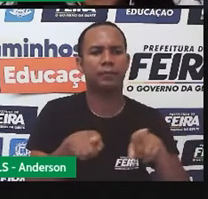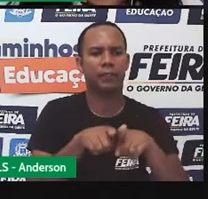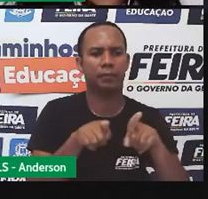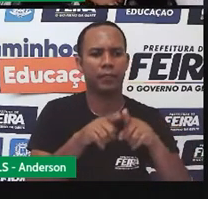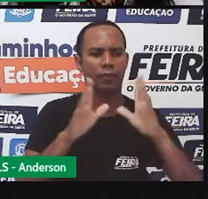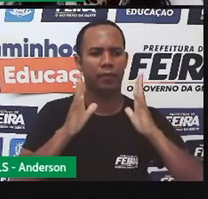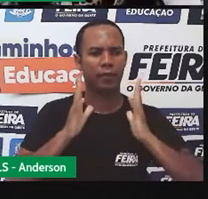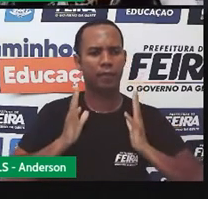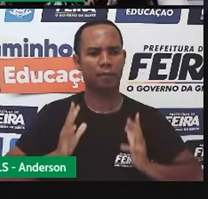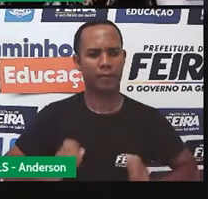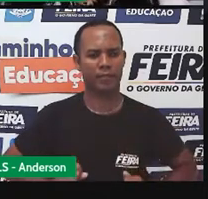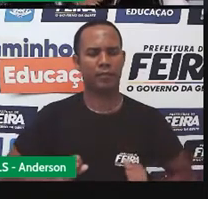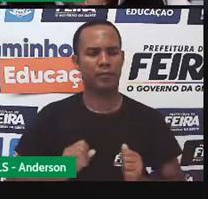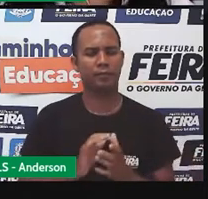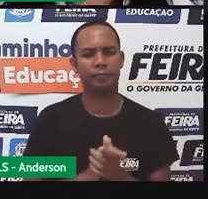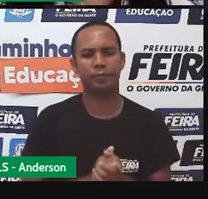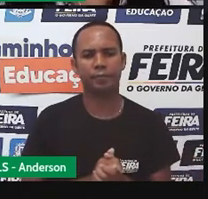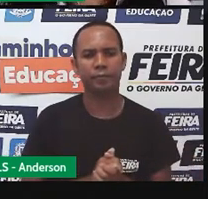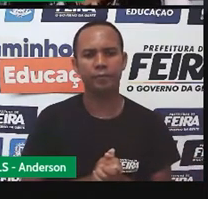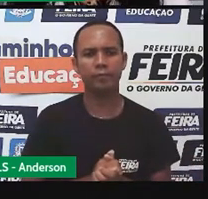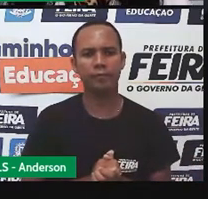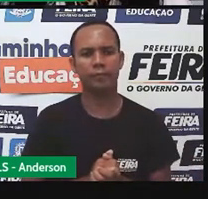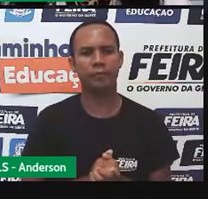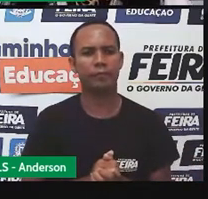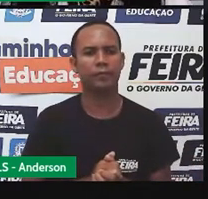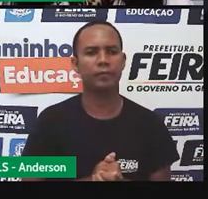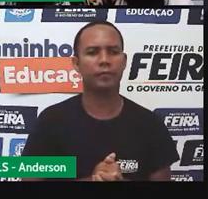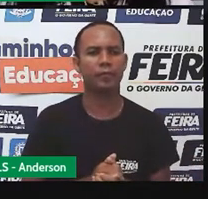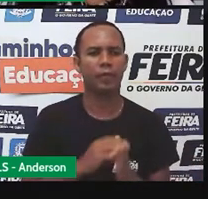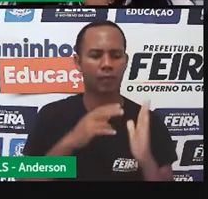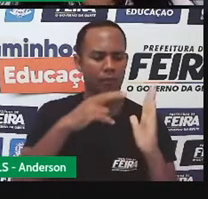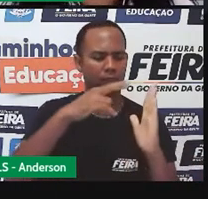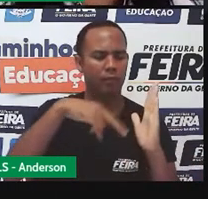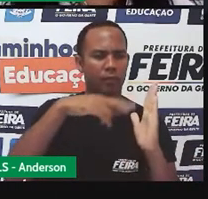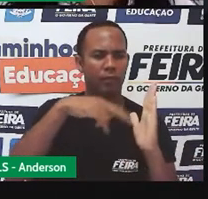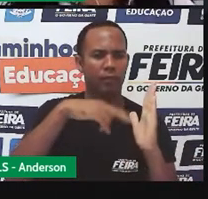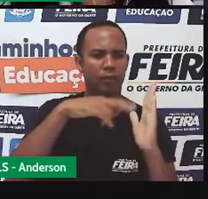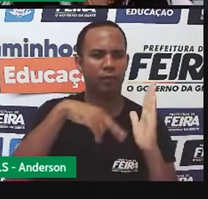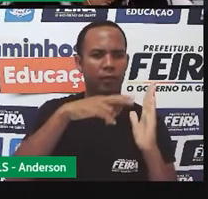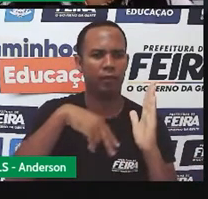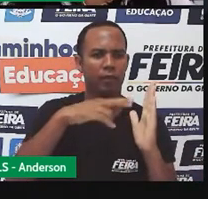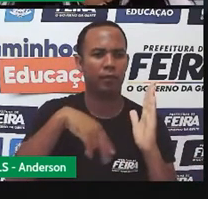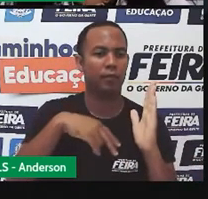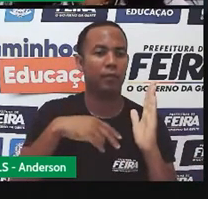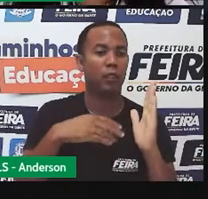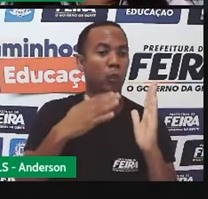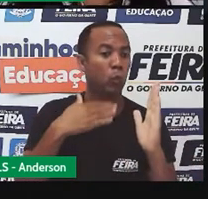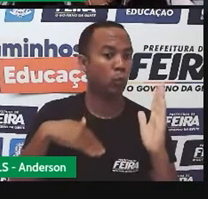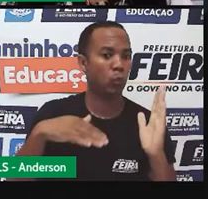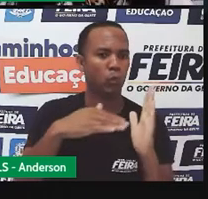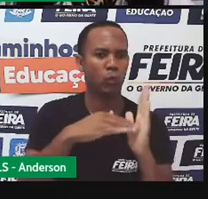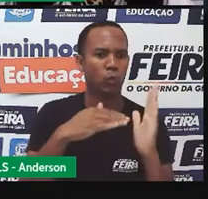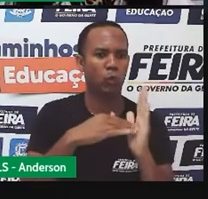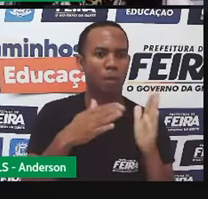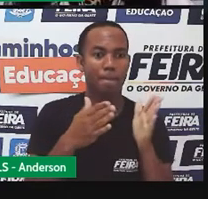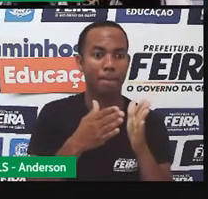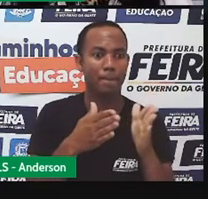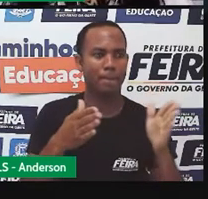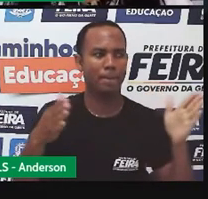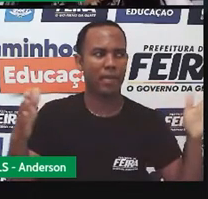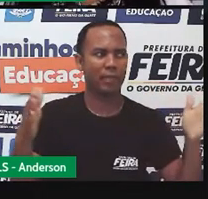Por que que eu li esse pedaço para você? A reportagem era muito maior, bem detalhada,